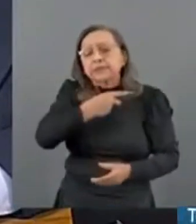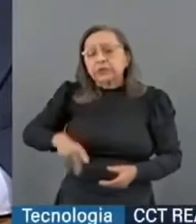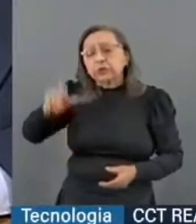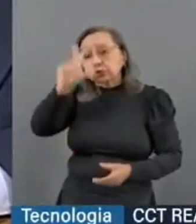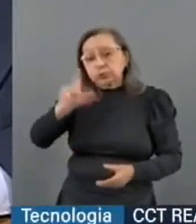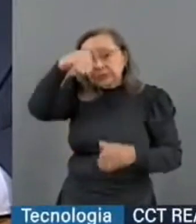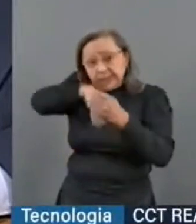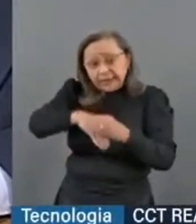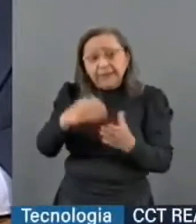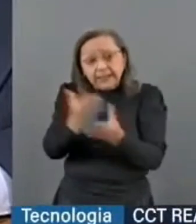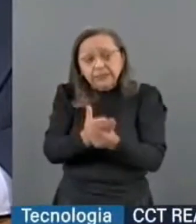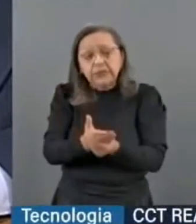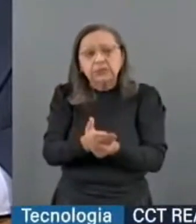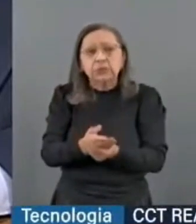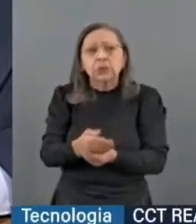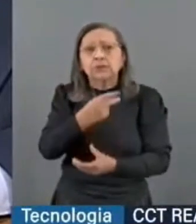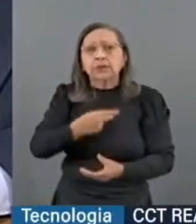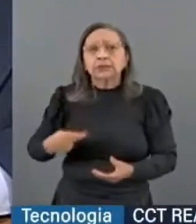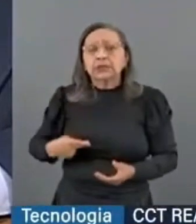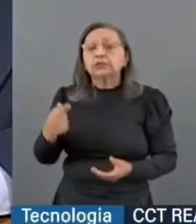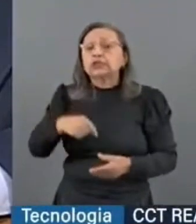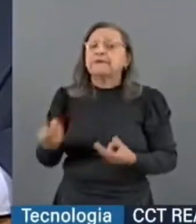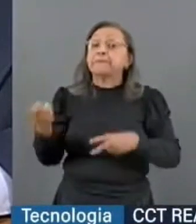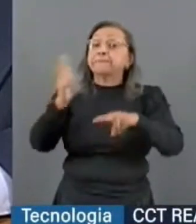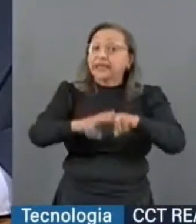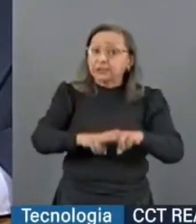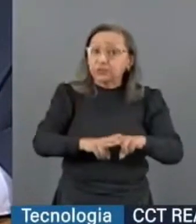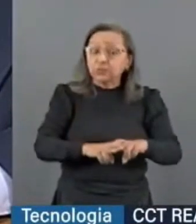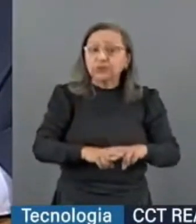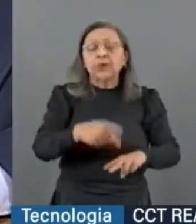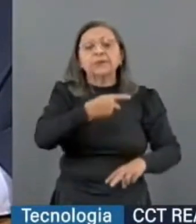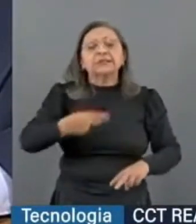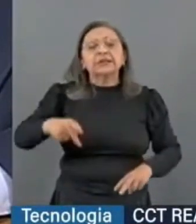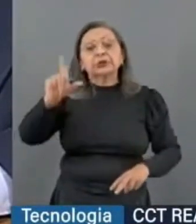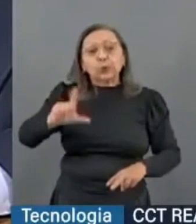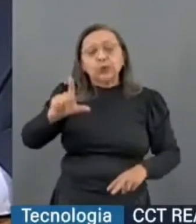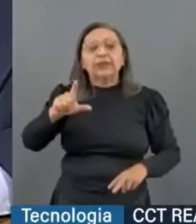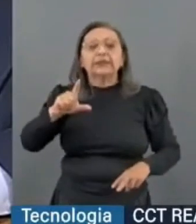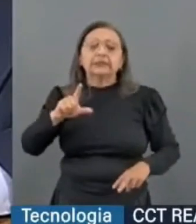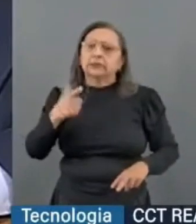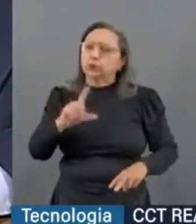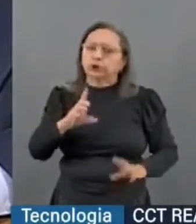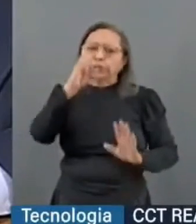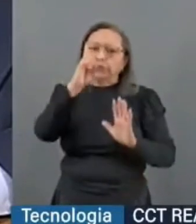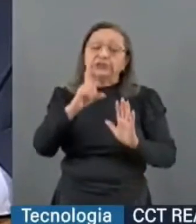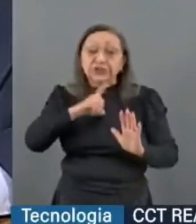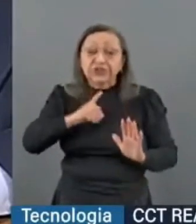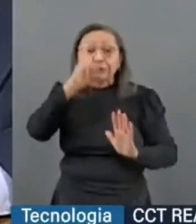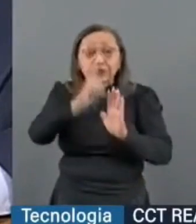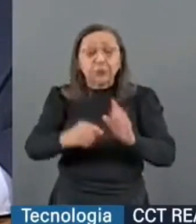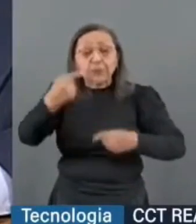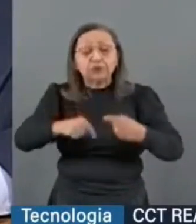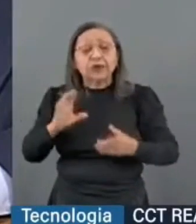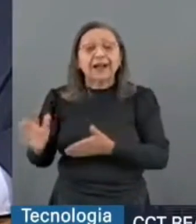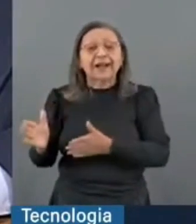inelegível, o presidente da República estava preso, o presidente da República não tinha seus direitos políticos cassados